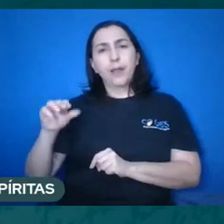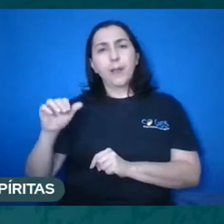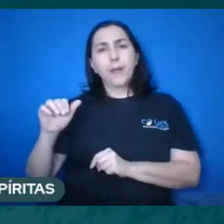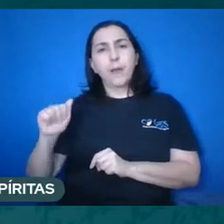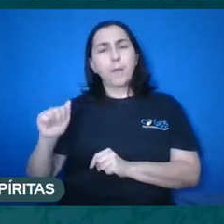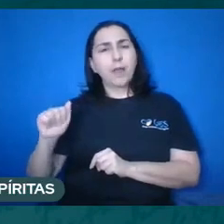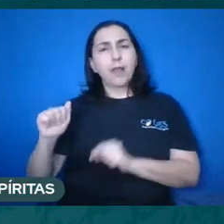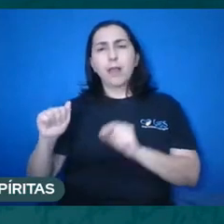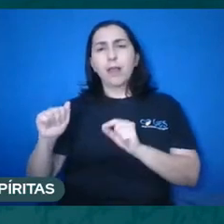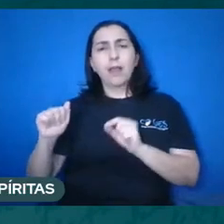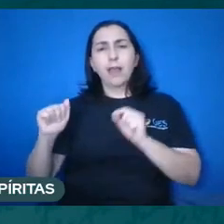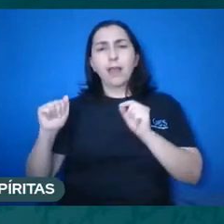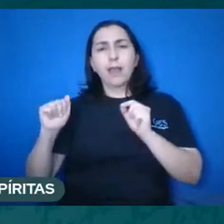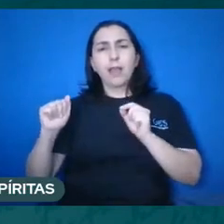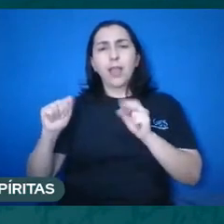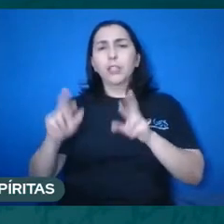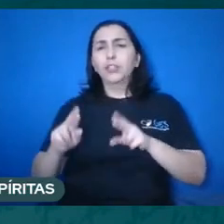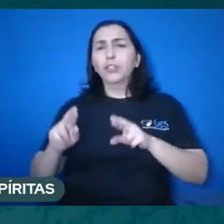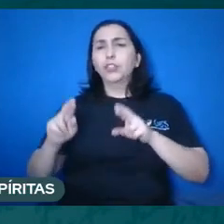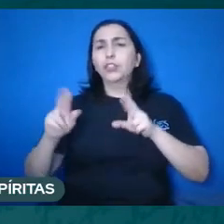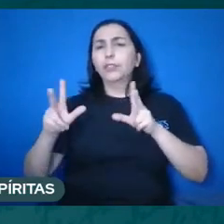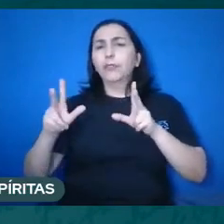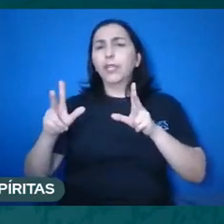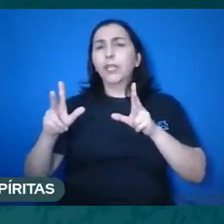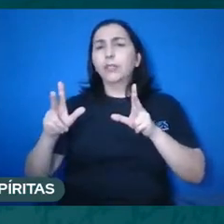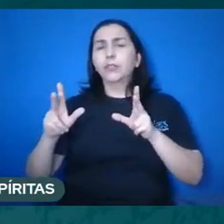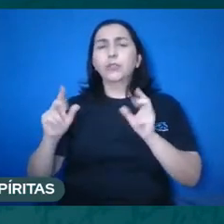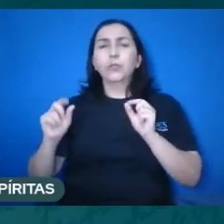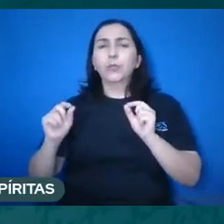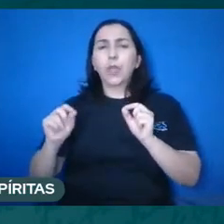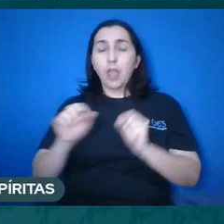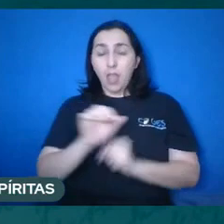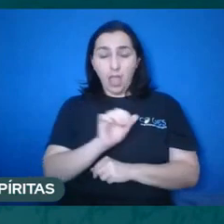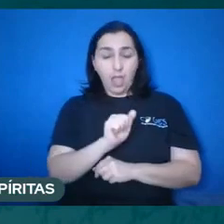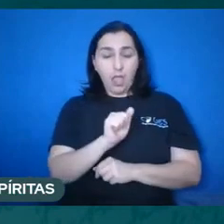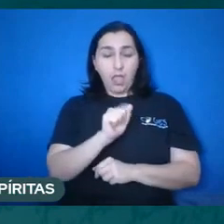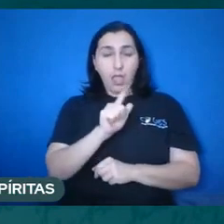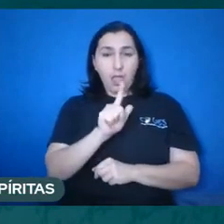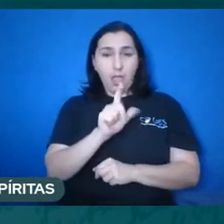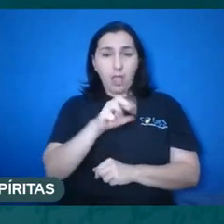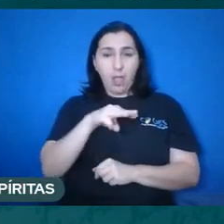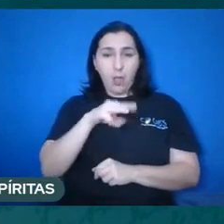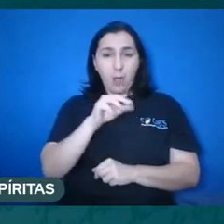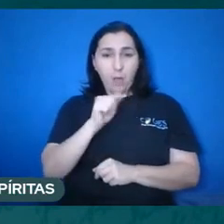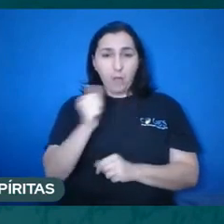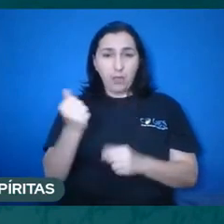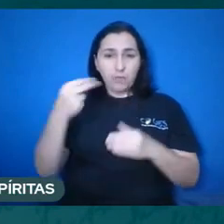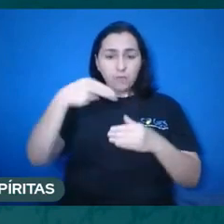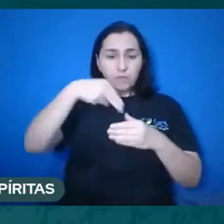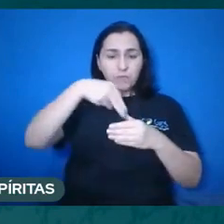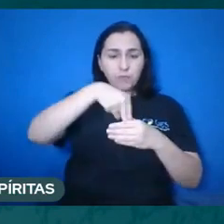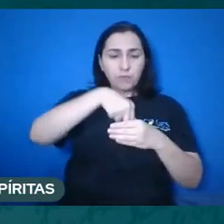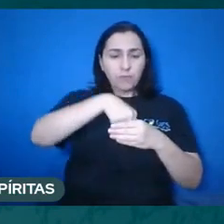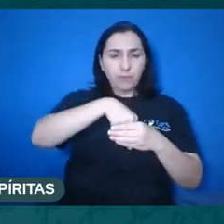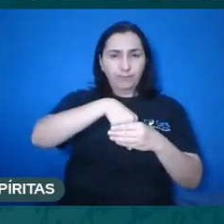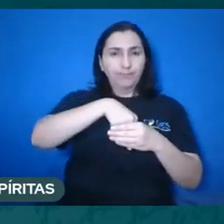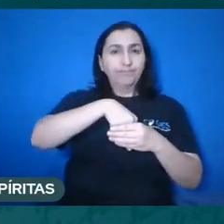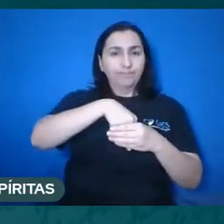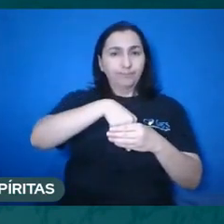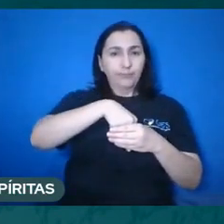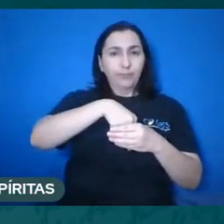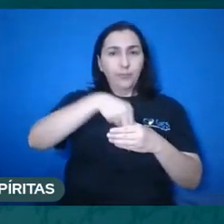diferença de um Espírito liberto das influências materiais para um